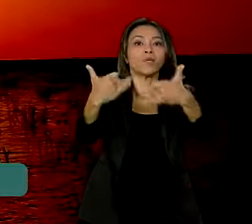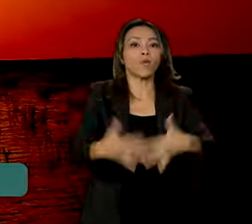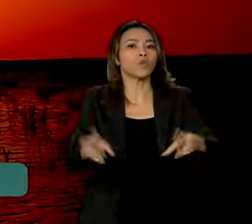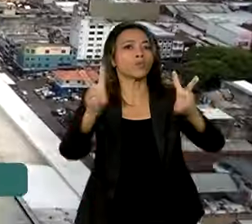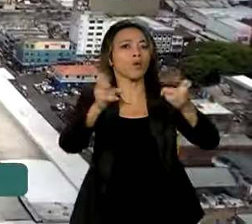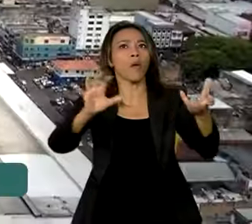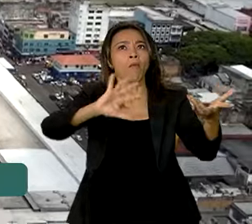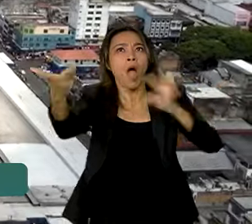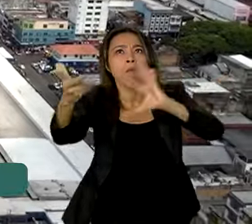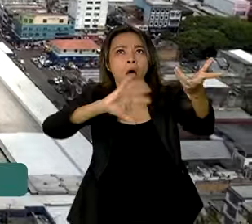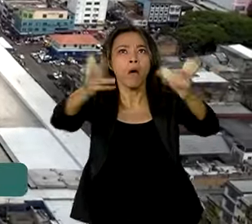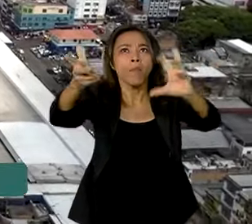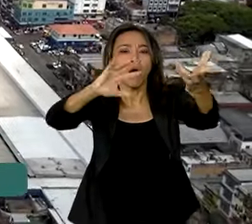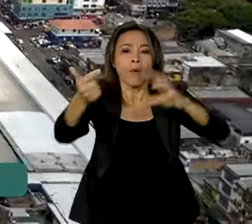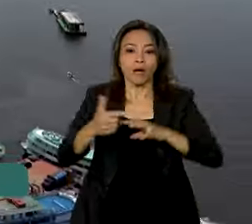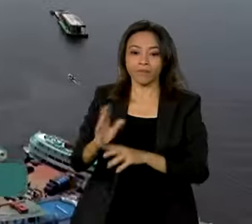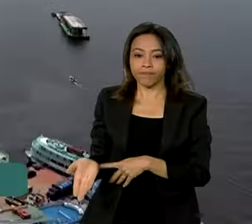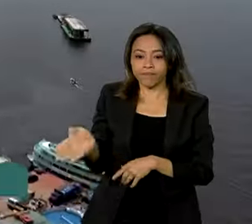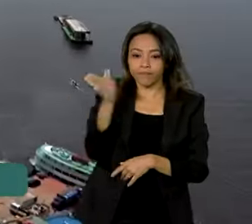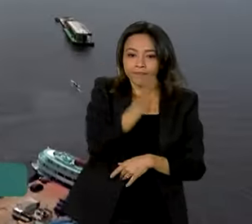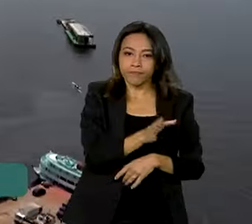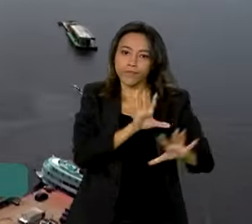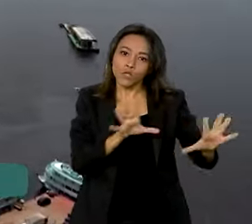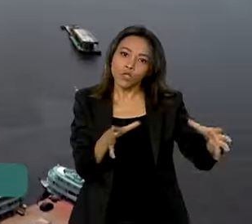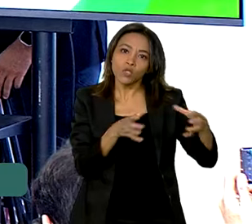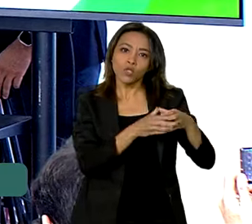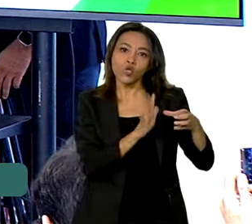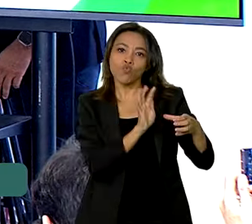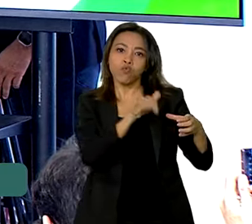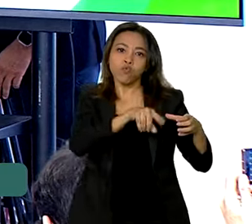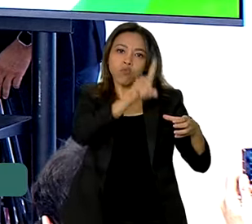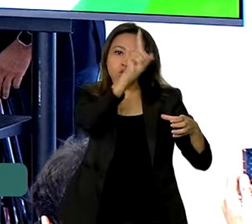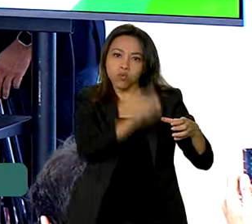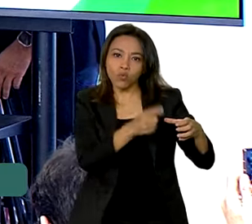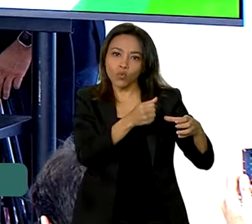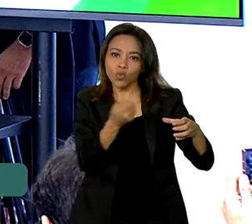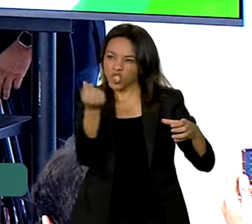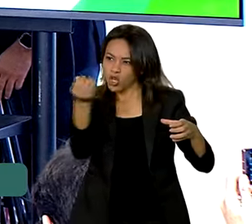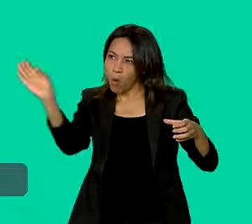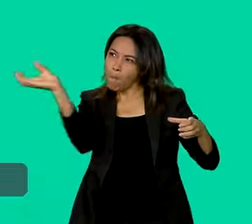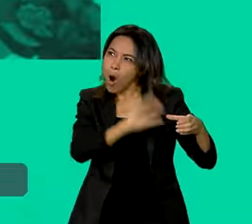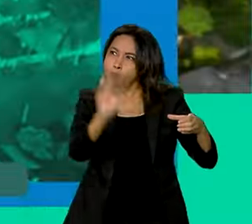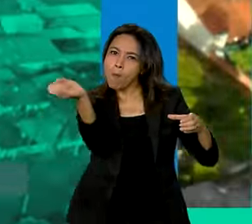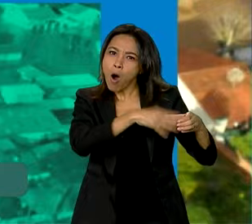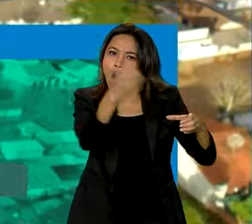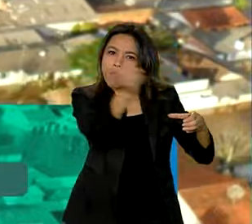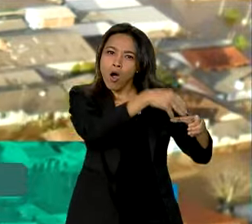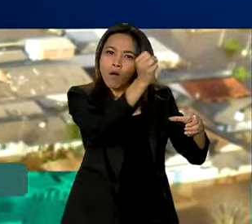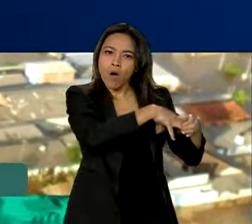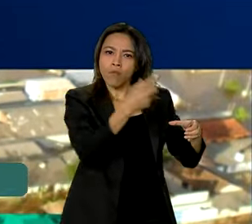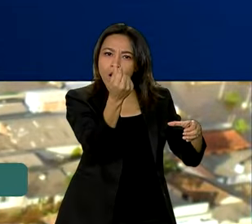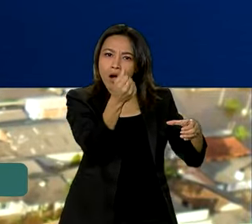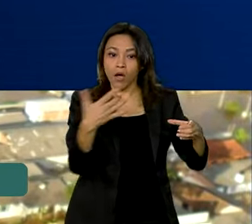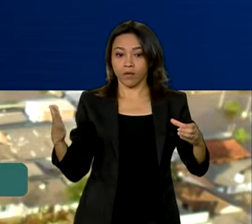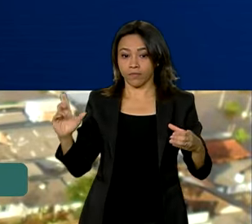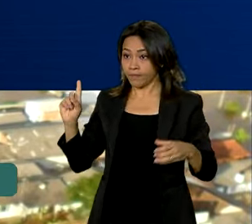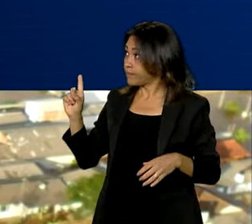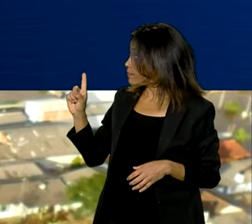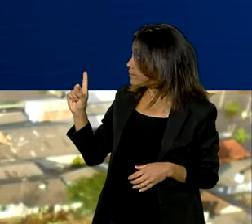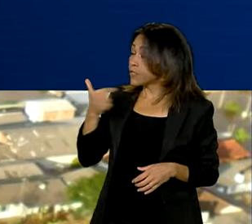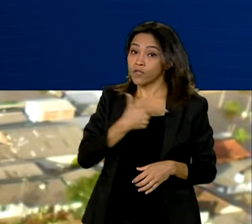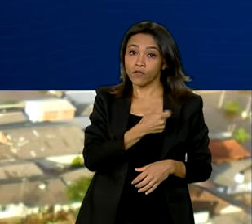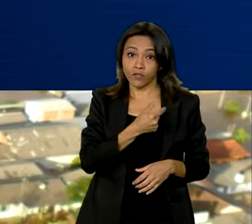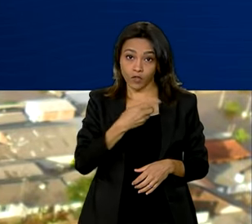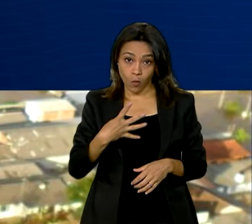climáticas. E o Fundo Nacional sobre Mudanças do Clima ganhou mais investimentos. Em 2024, o fundo terá um